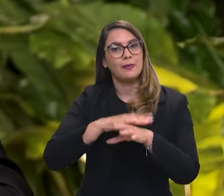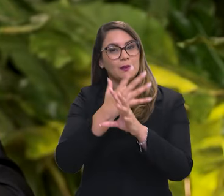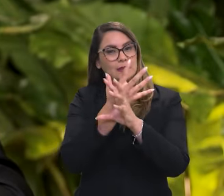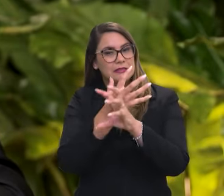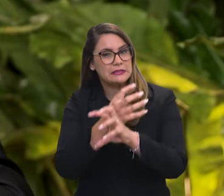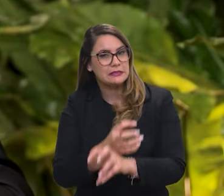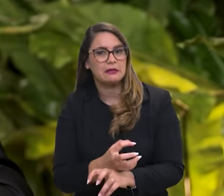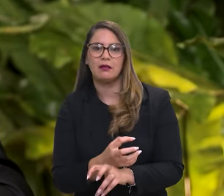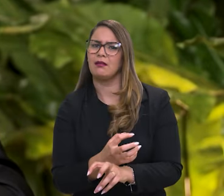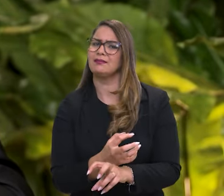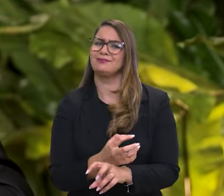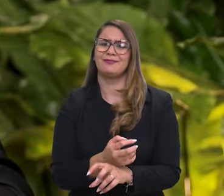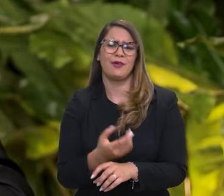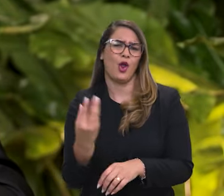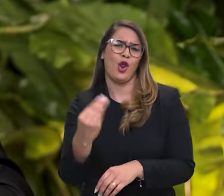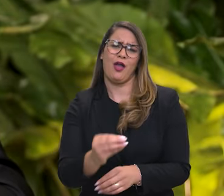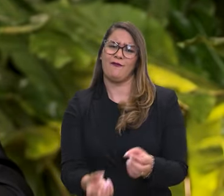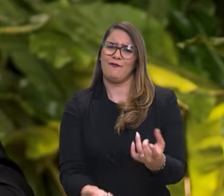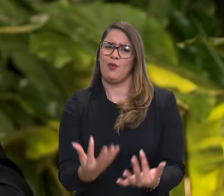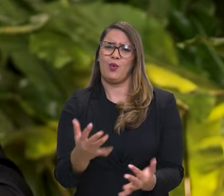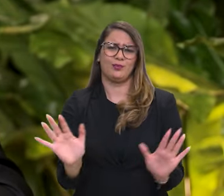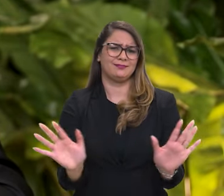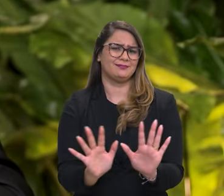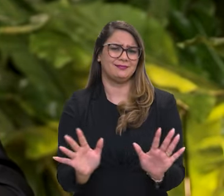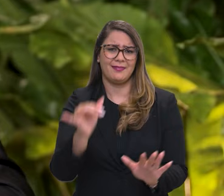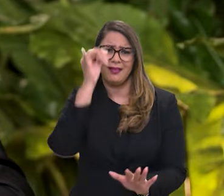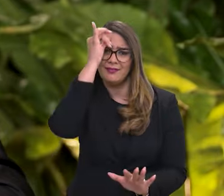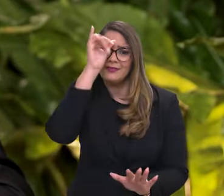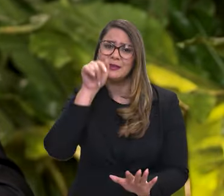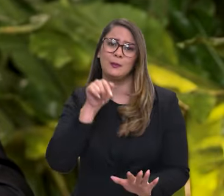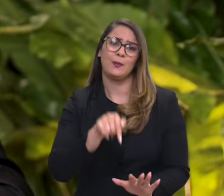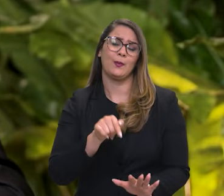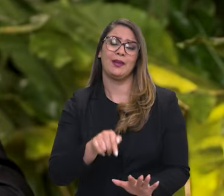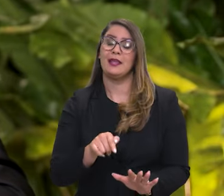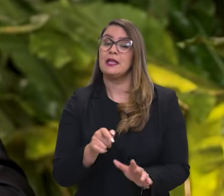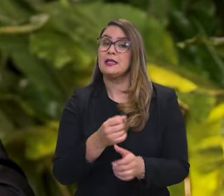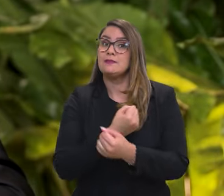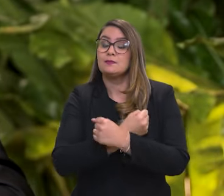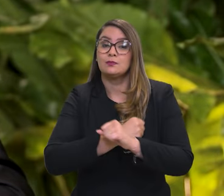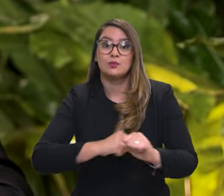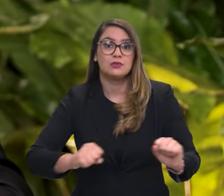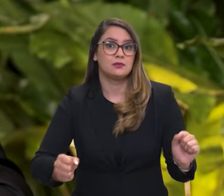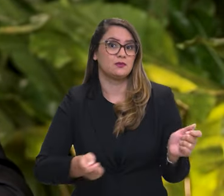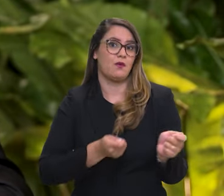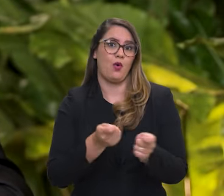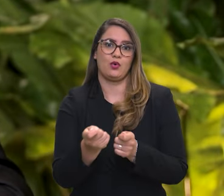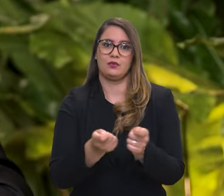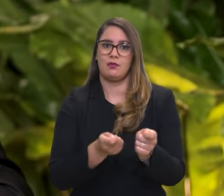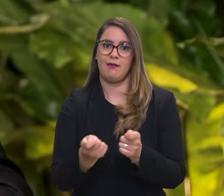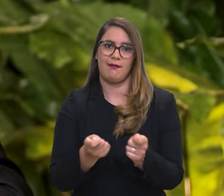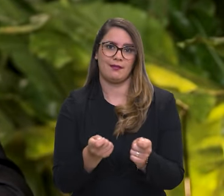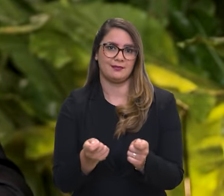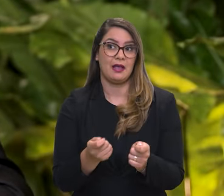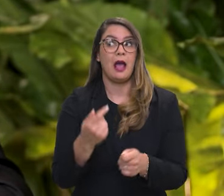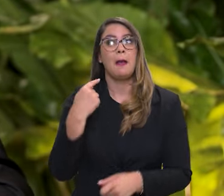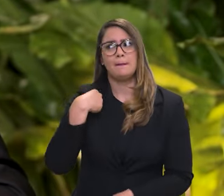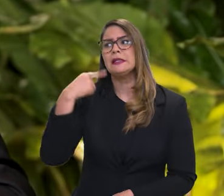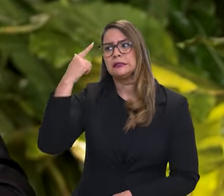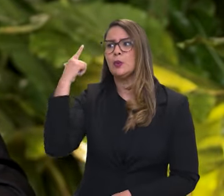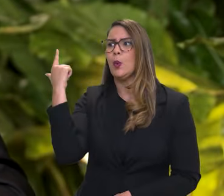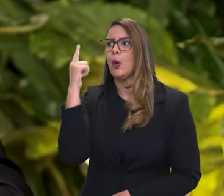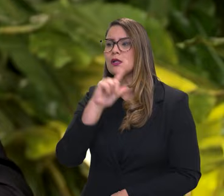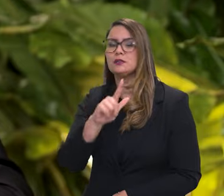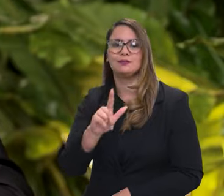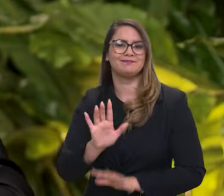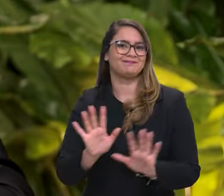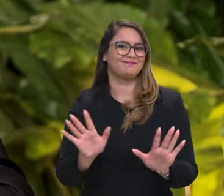O fogo, ele se torna incontrolável. As pessoas acham que conseguem controlar. E a hora que a gente vê,